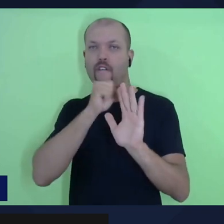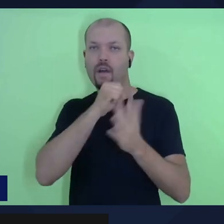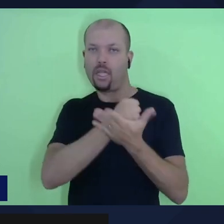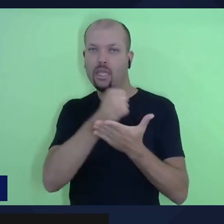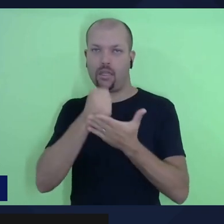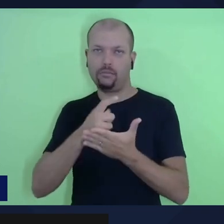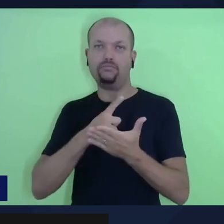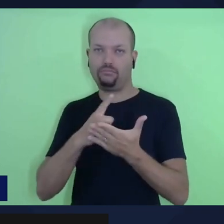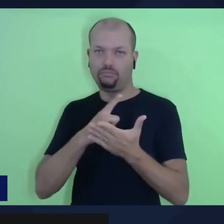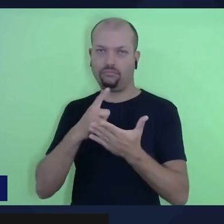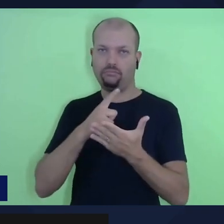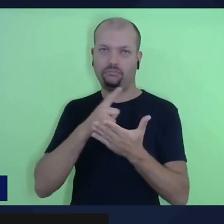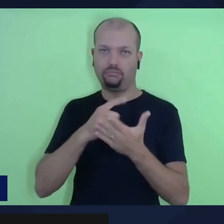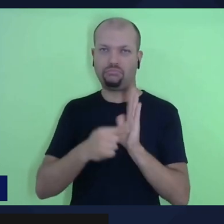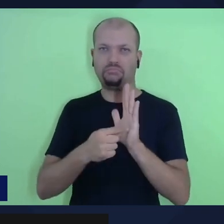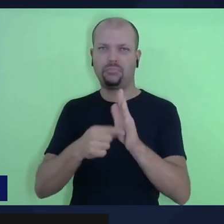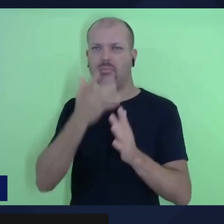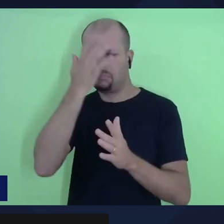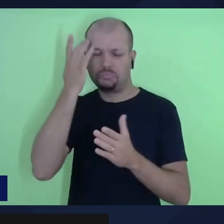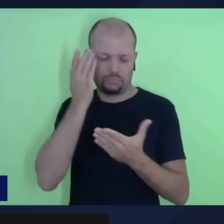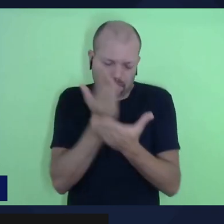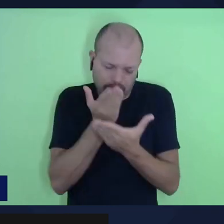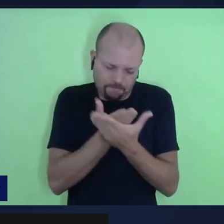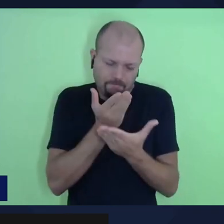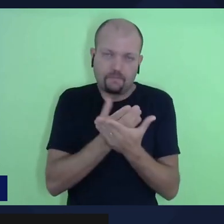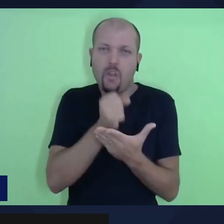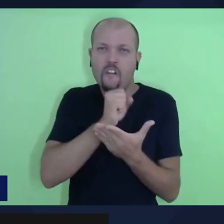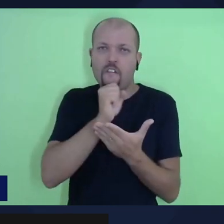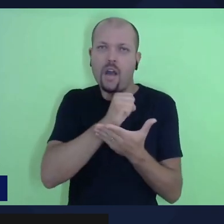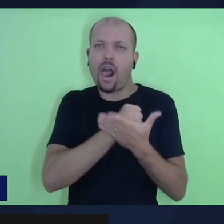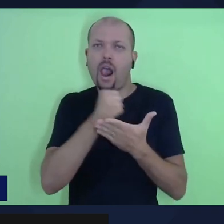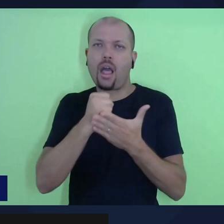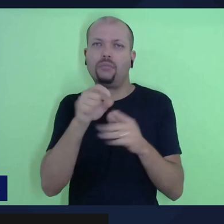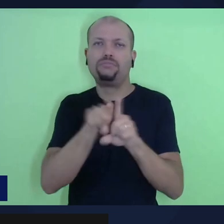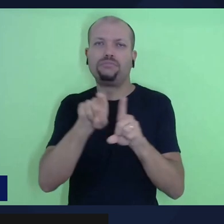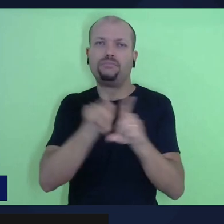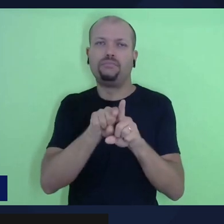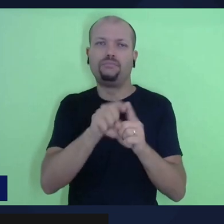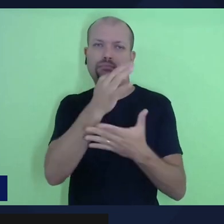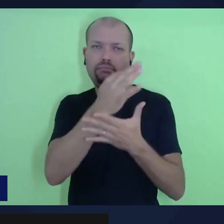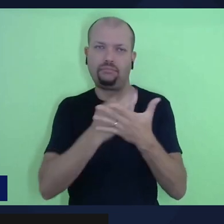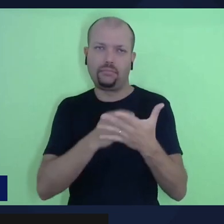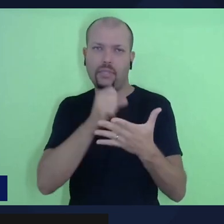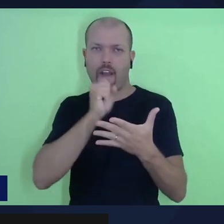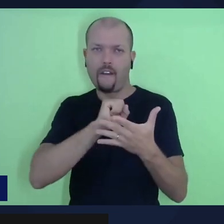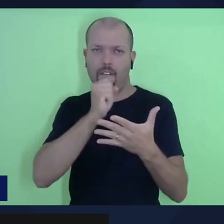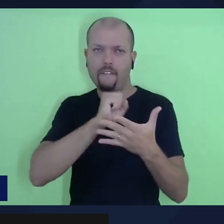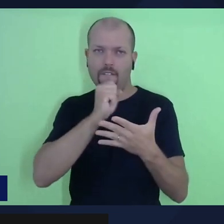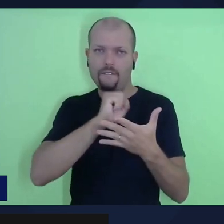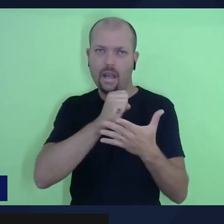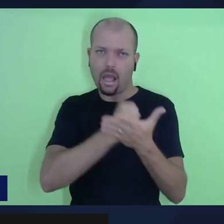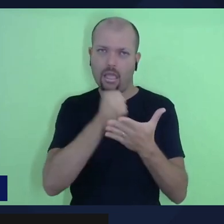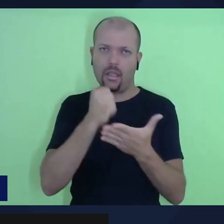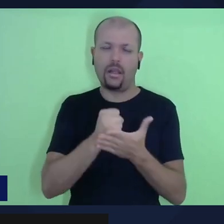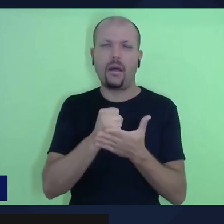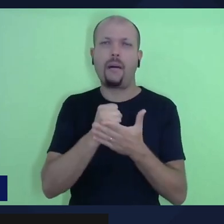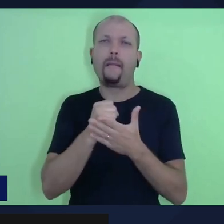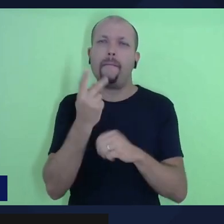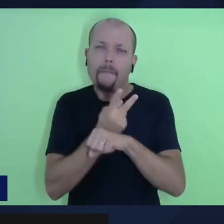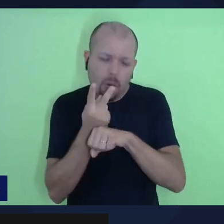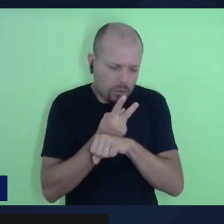e muitas pessoas estudam os textos do Velho Testamento, né, a chama textos vetotestamentários, procurando